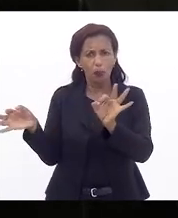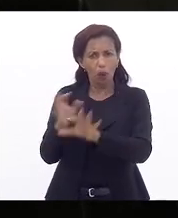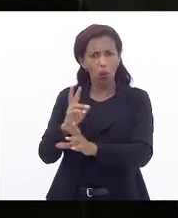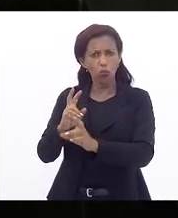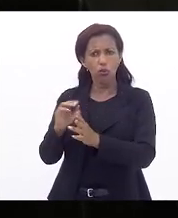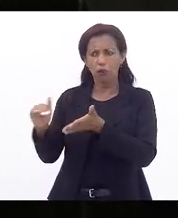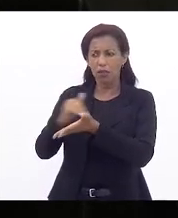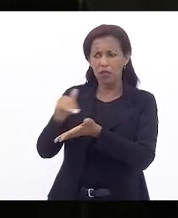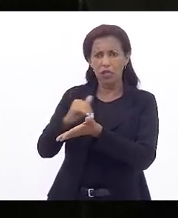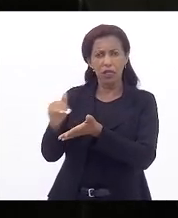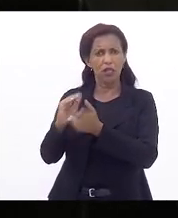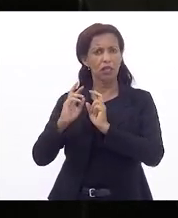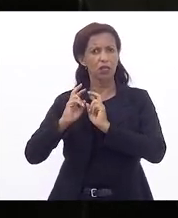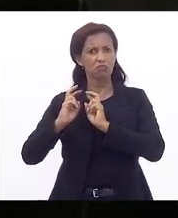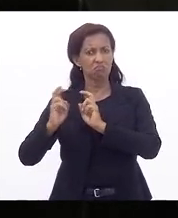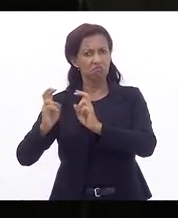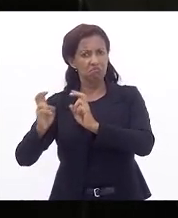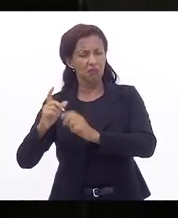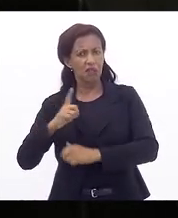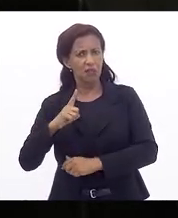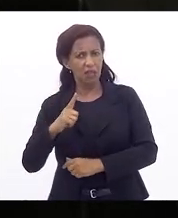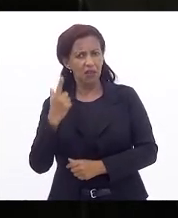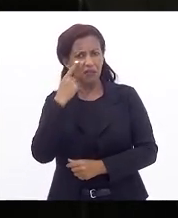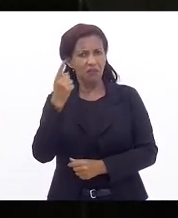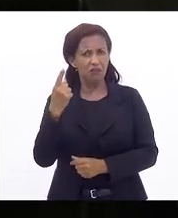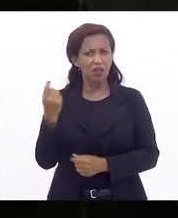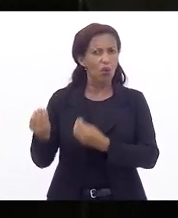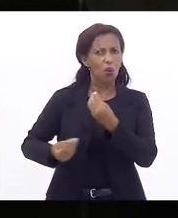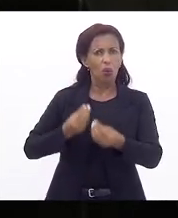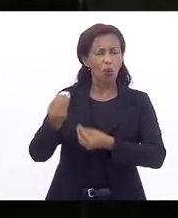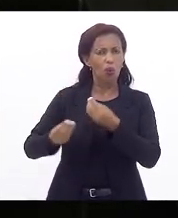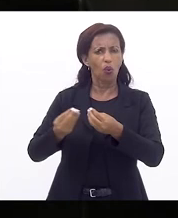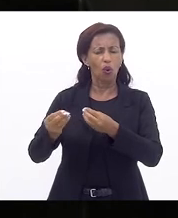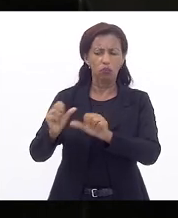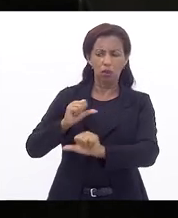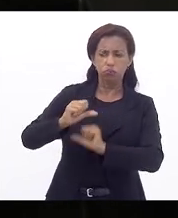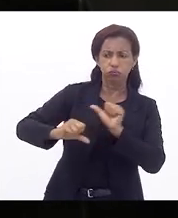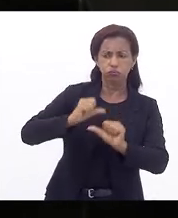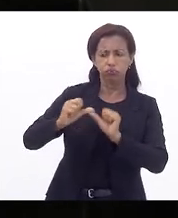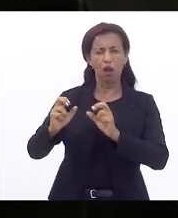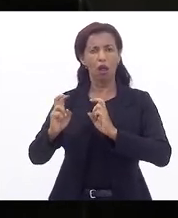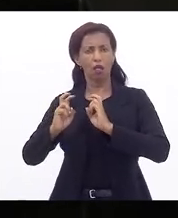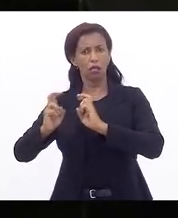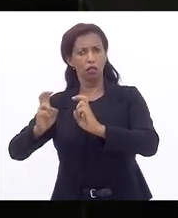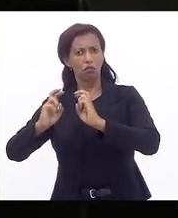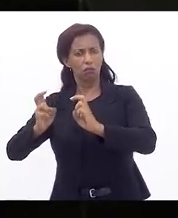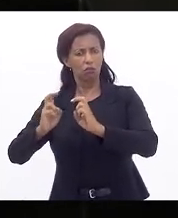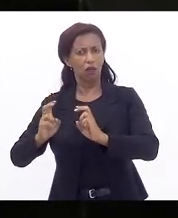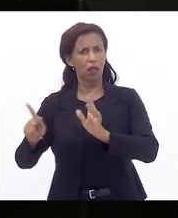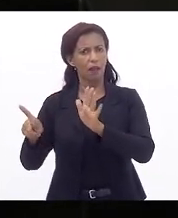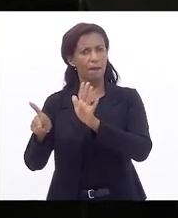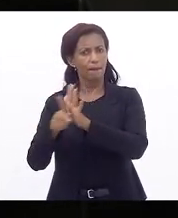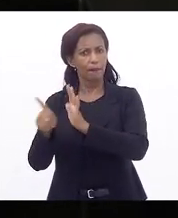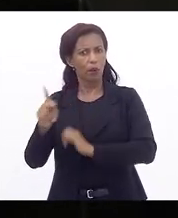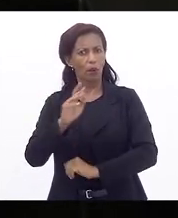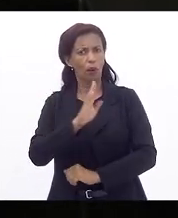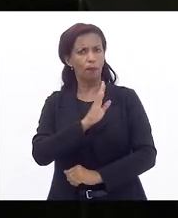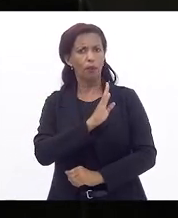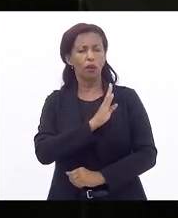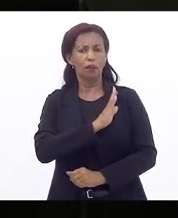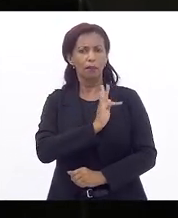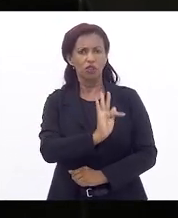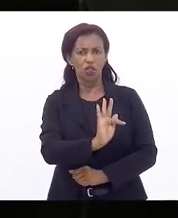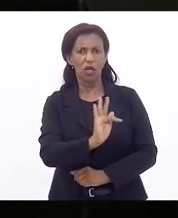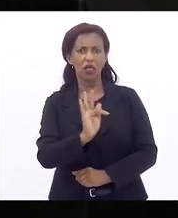do Estado para trabalhar a perspectiva da requalificação dos três a mais da Baixada, que podem ser nivelados ao